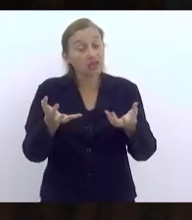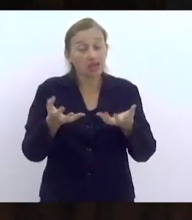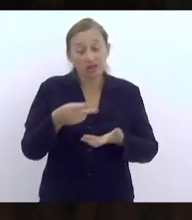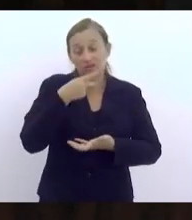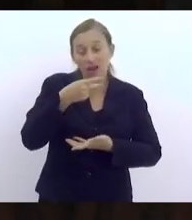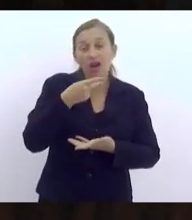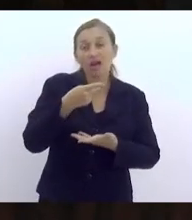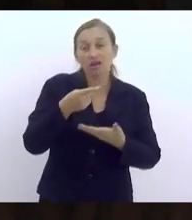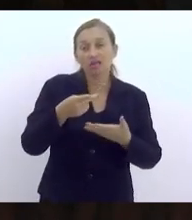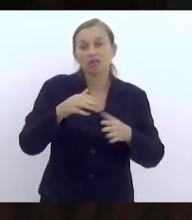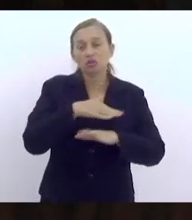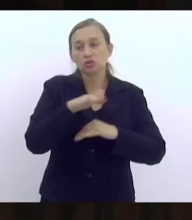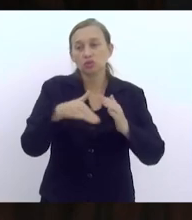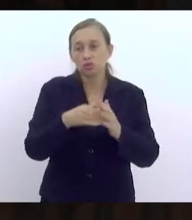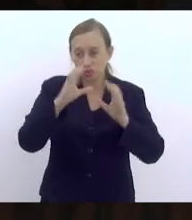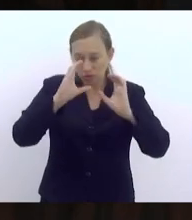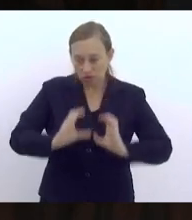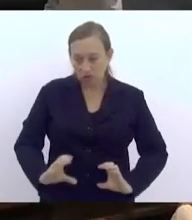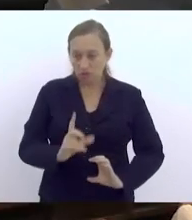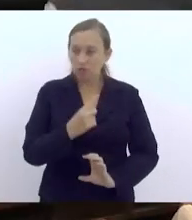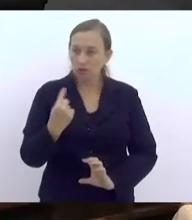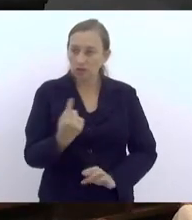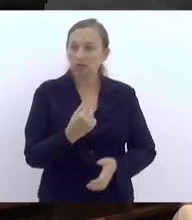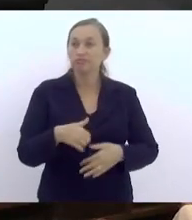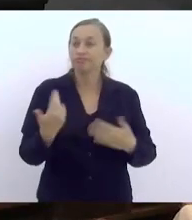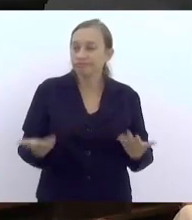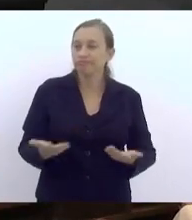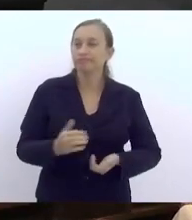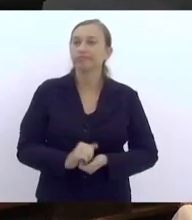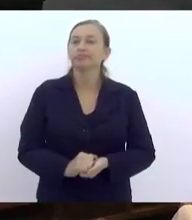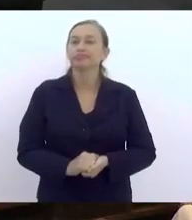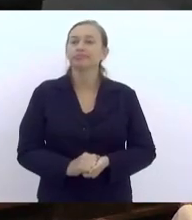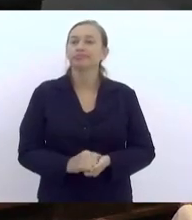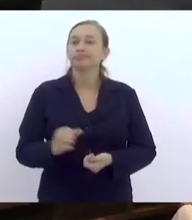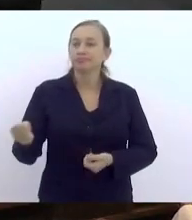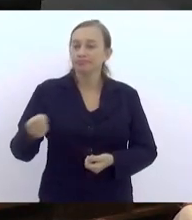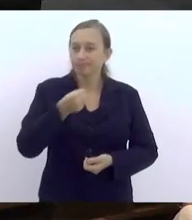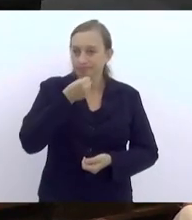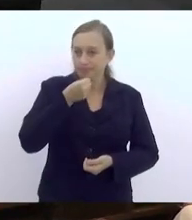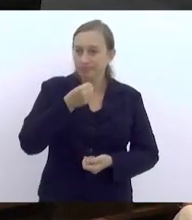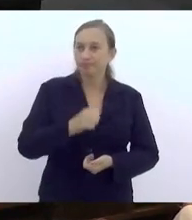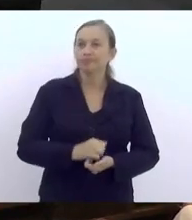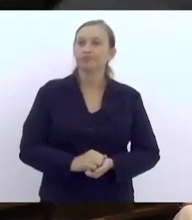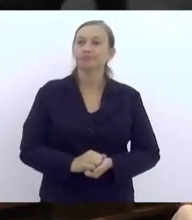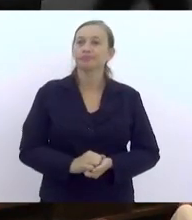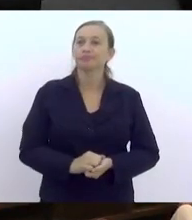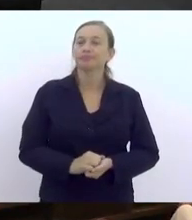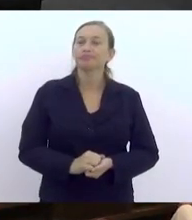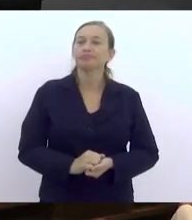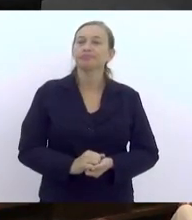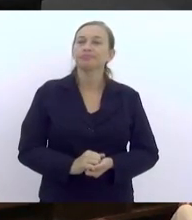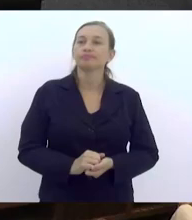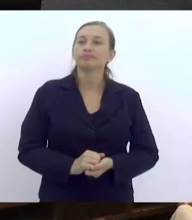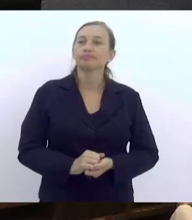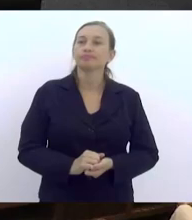somos todos cidadãos e cidadãs. Então, microfones abertos. Aberto?